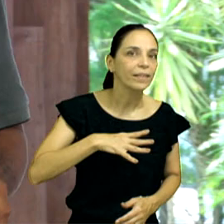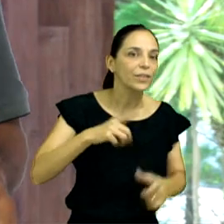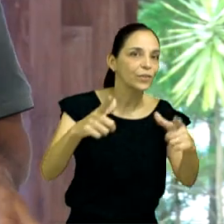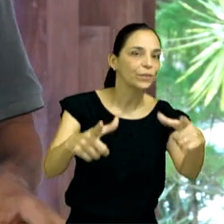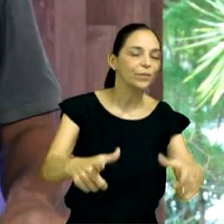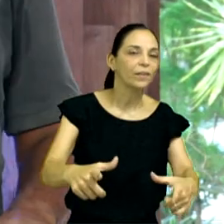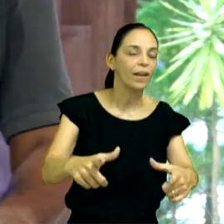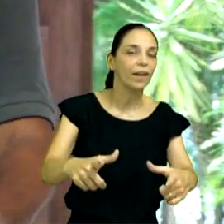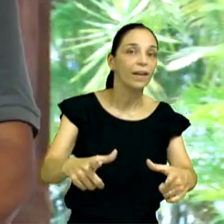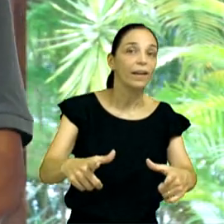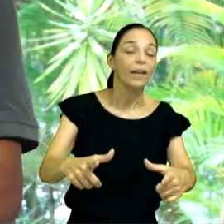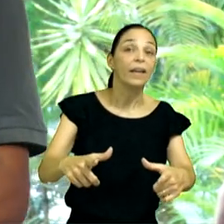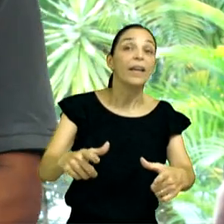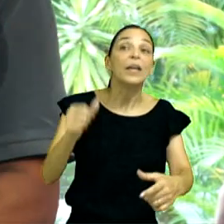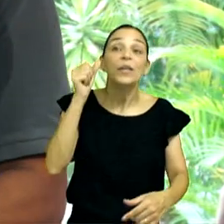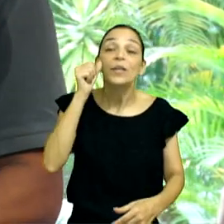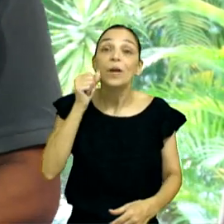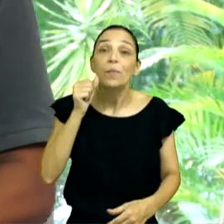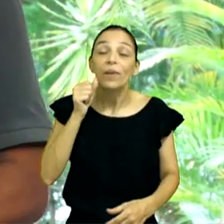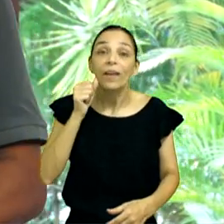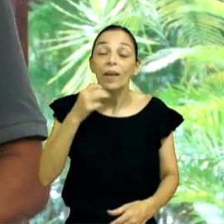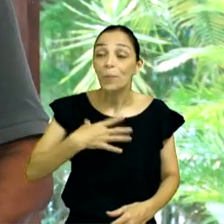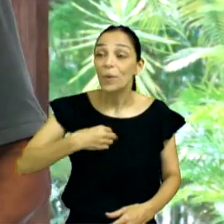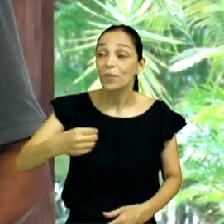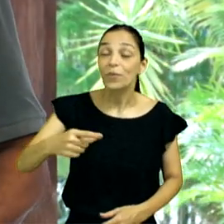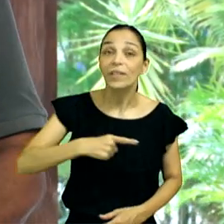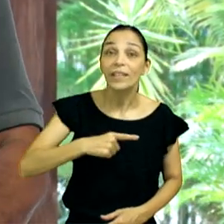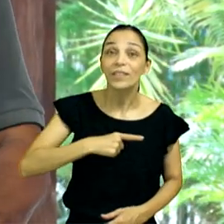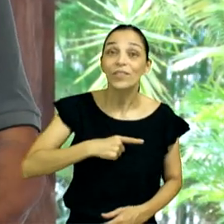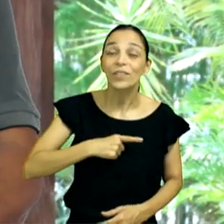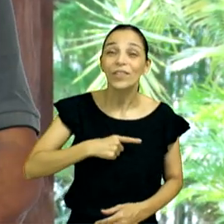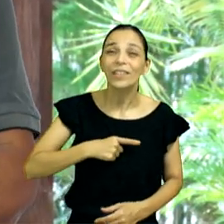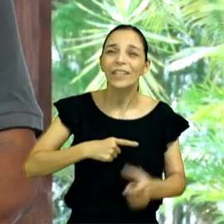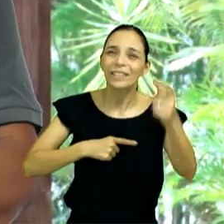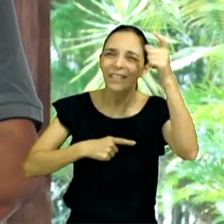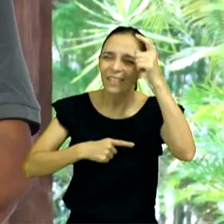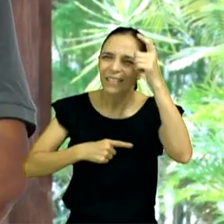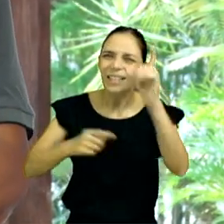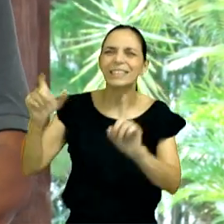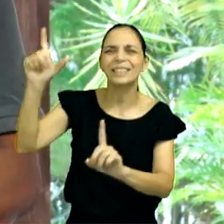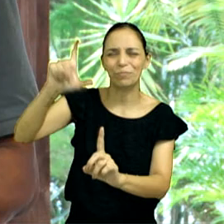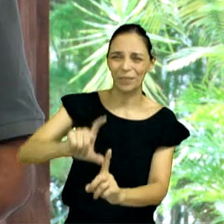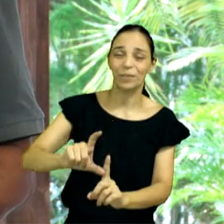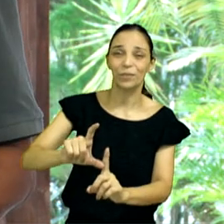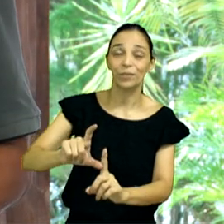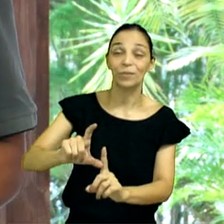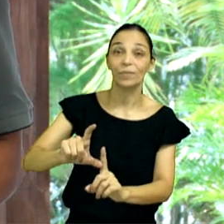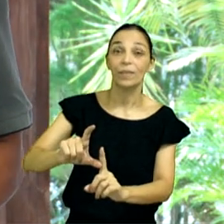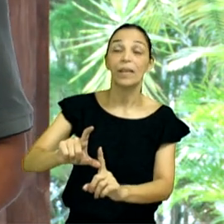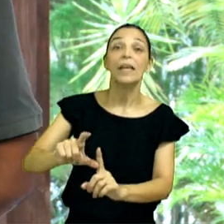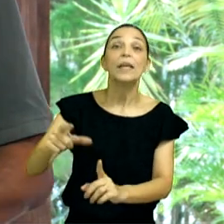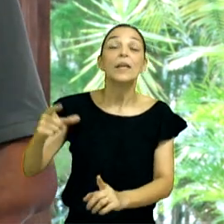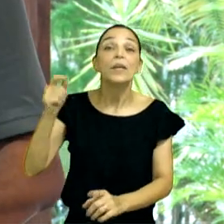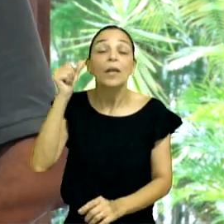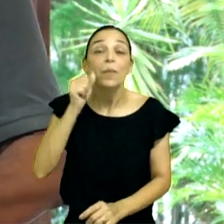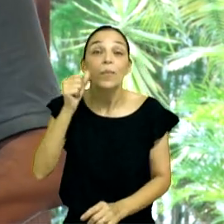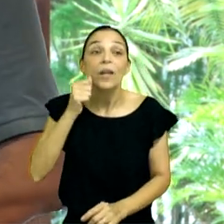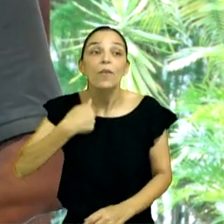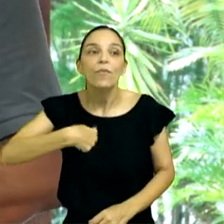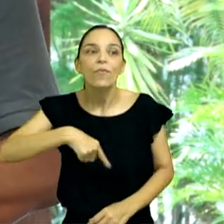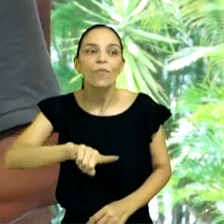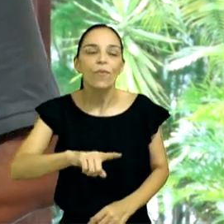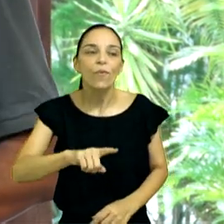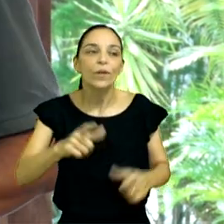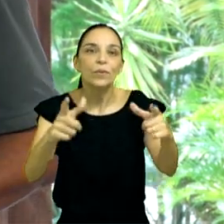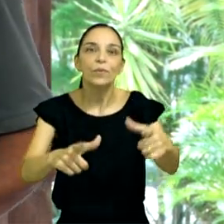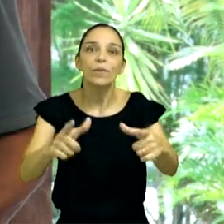e aquela mulher chegou diante de Jesus, e pediu que Jesus curasse a sua filha, que Jesus expulsasse aquele demônio,